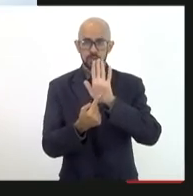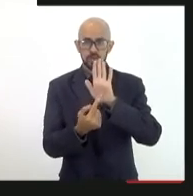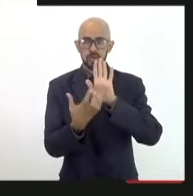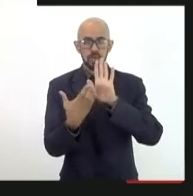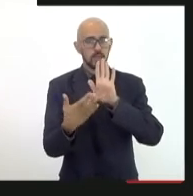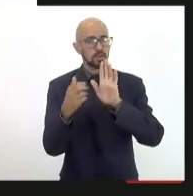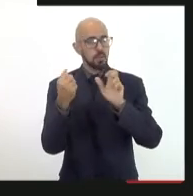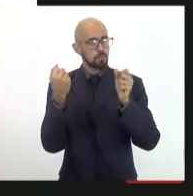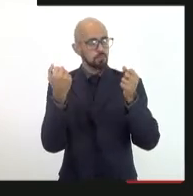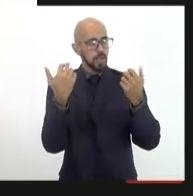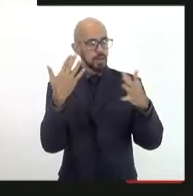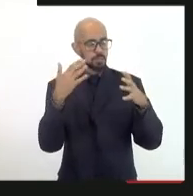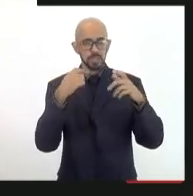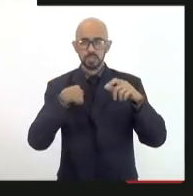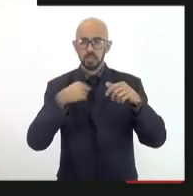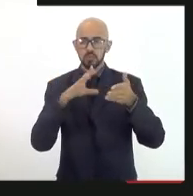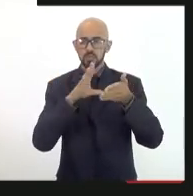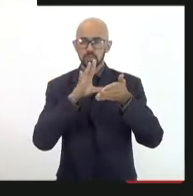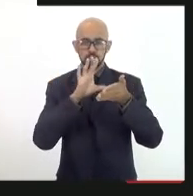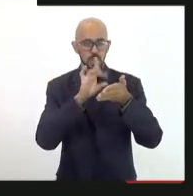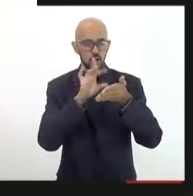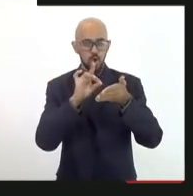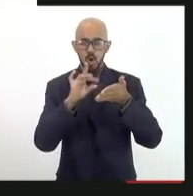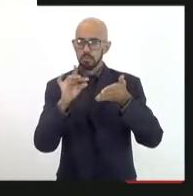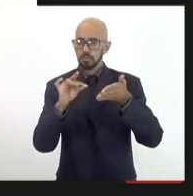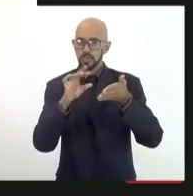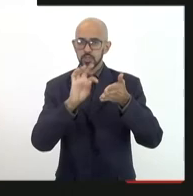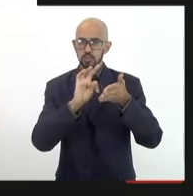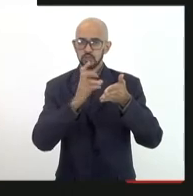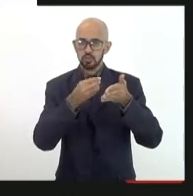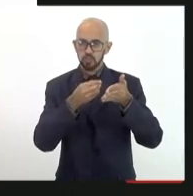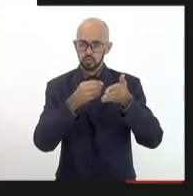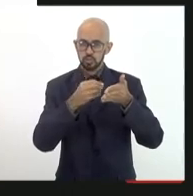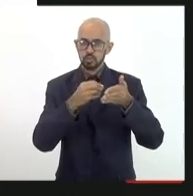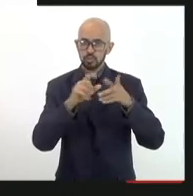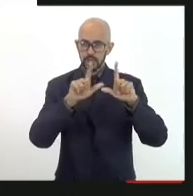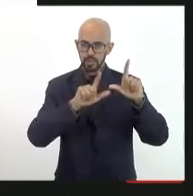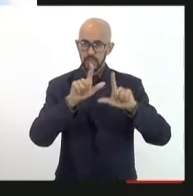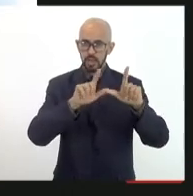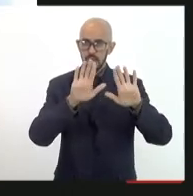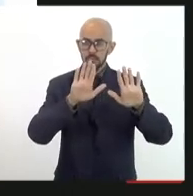todos até se pudesse disponibilizar para a gente, parabenizar, mas a gente vê